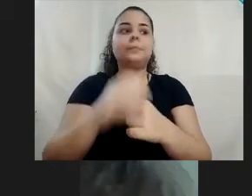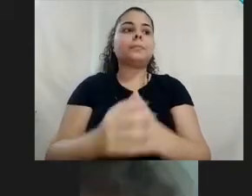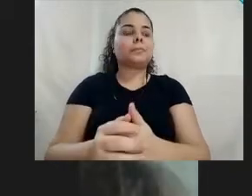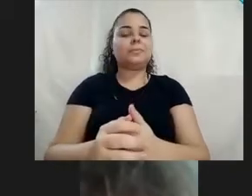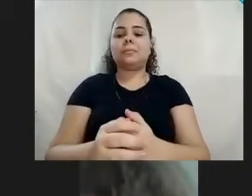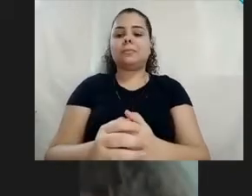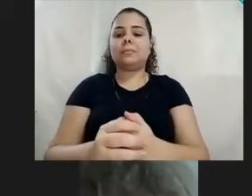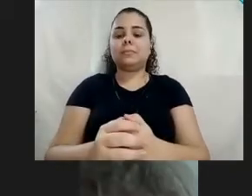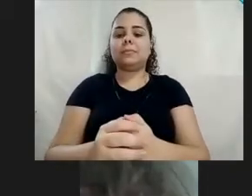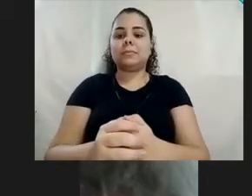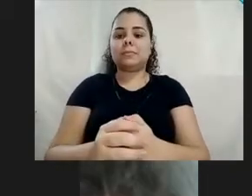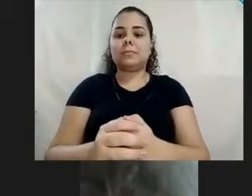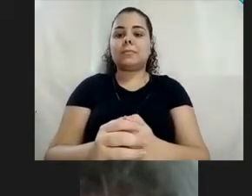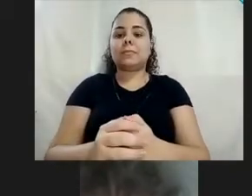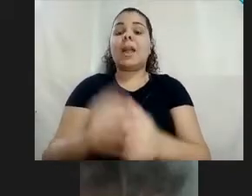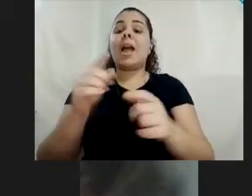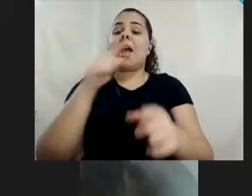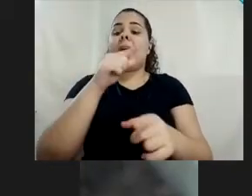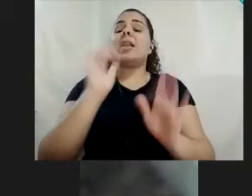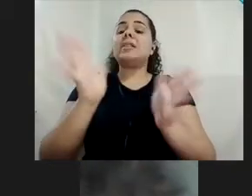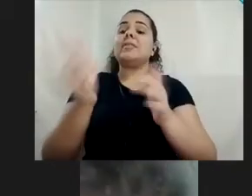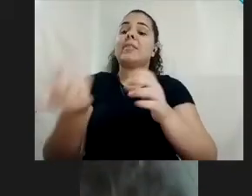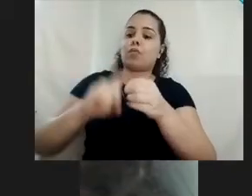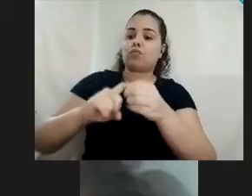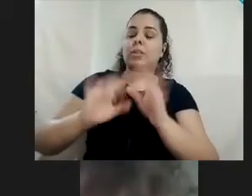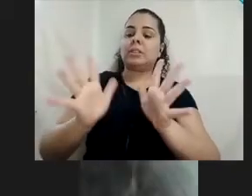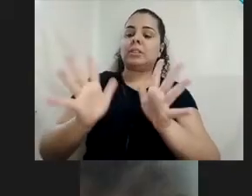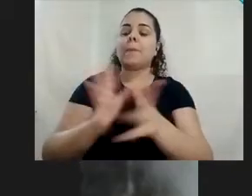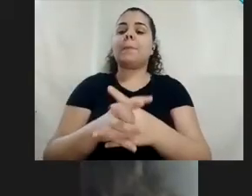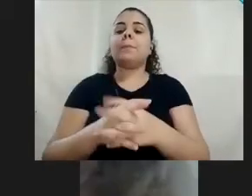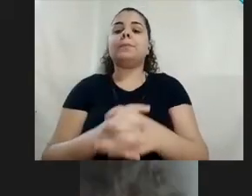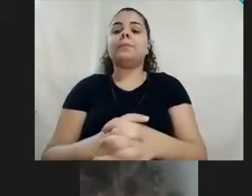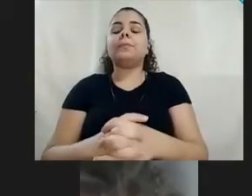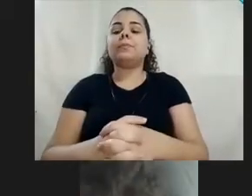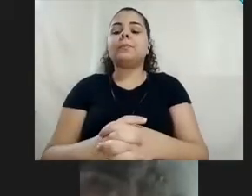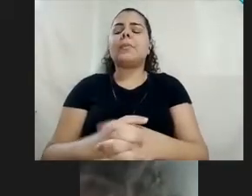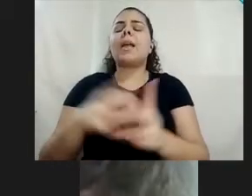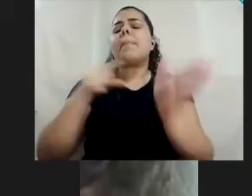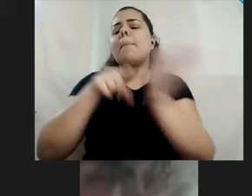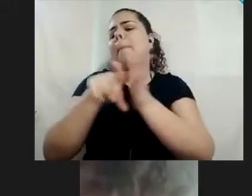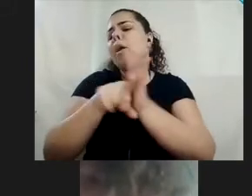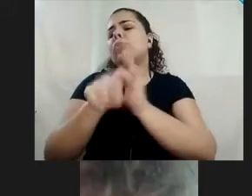A Sabrina está saindo e já vai voltar. Acho que a Maria do Socorro não falou. Falou, Socorro?